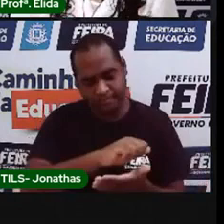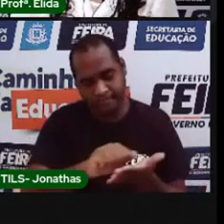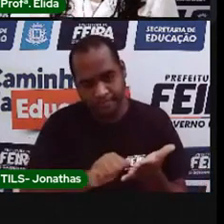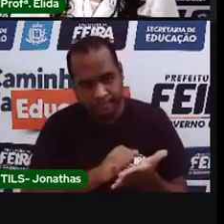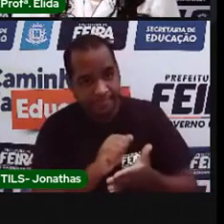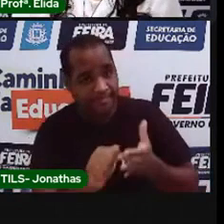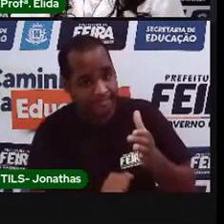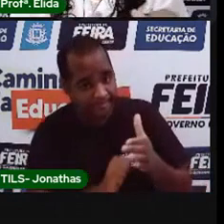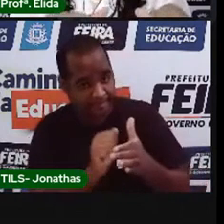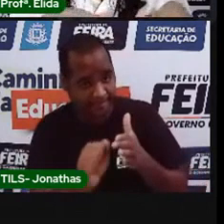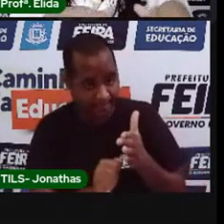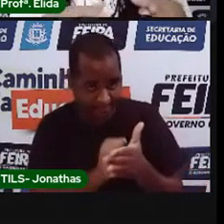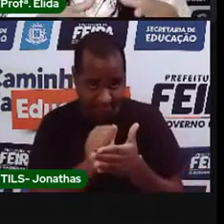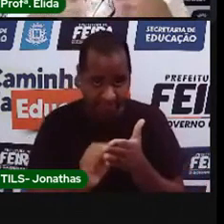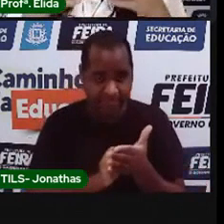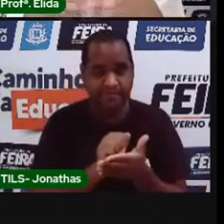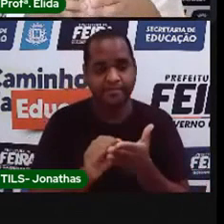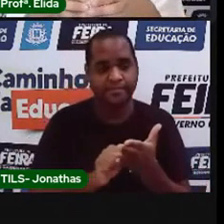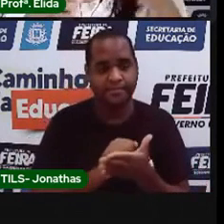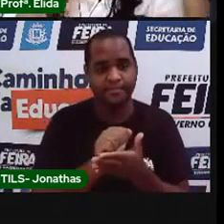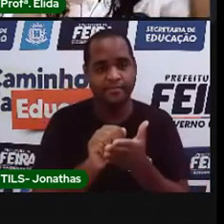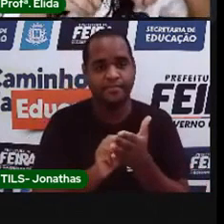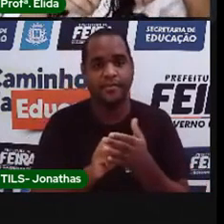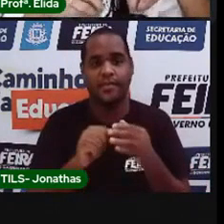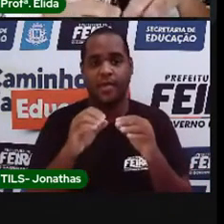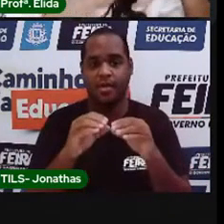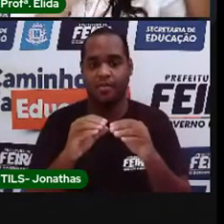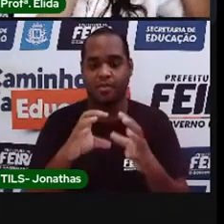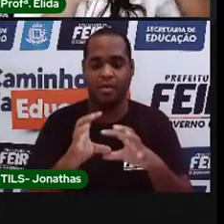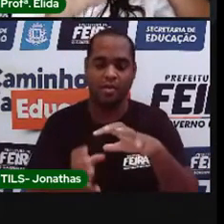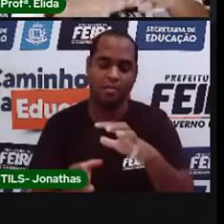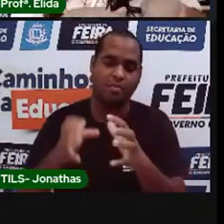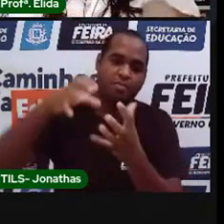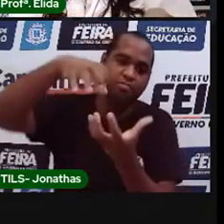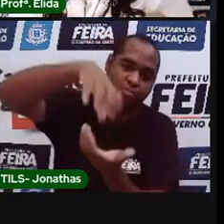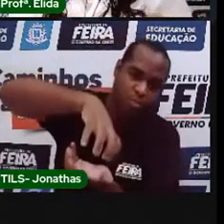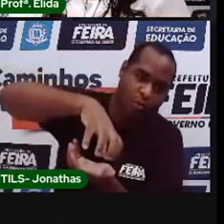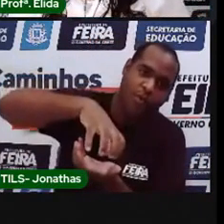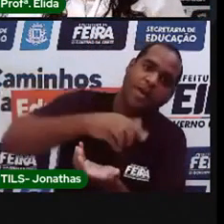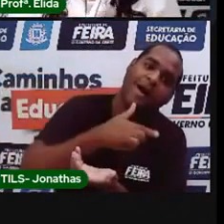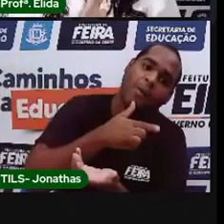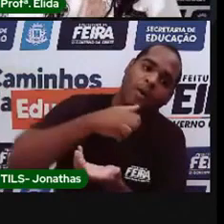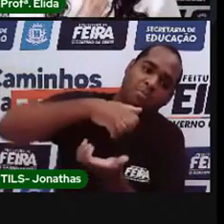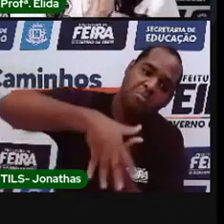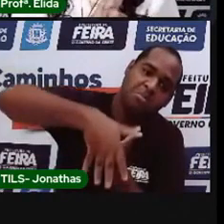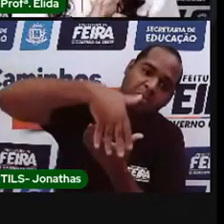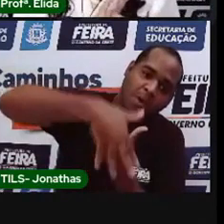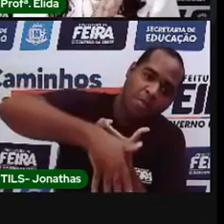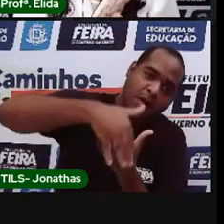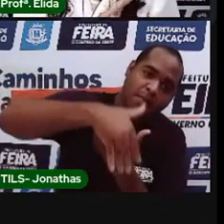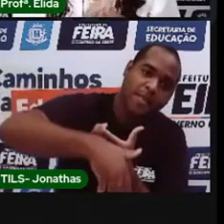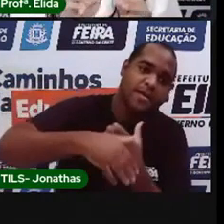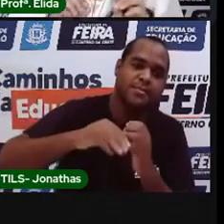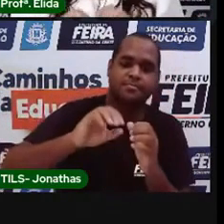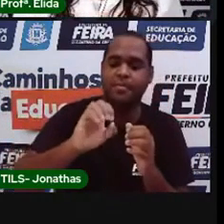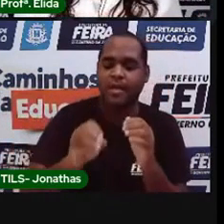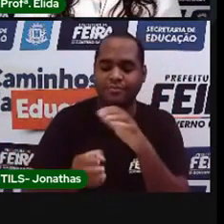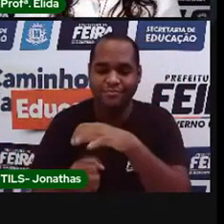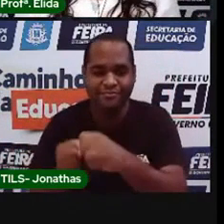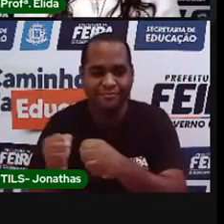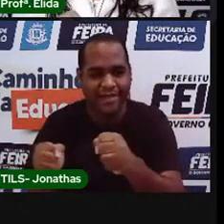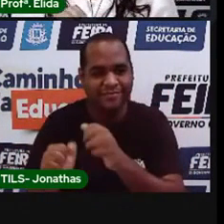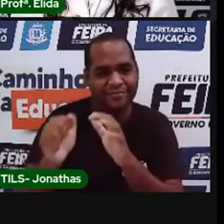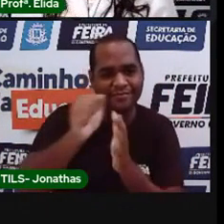você lava. Deixa ele com a boca para baixo para escorrer toda a água. Seca bem, porque